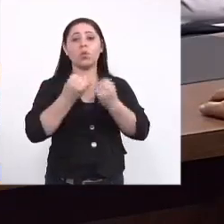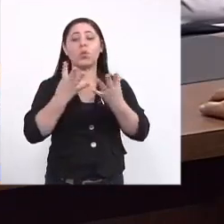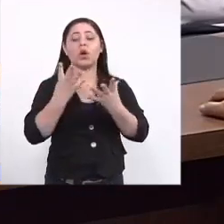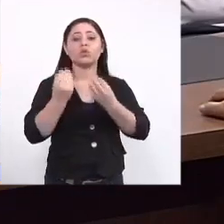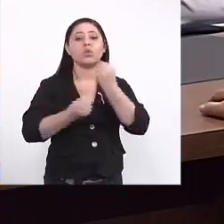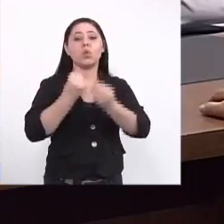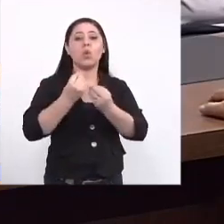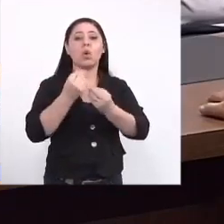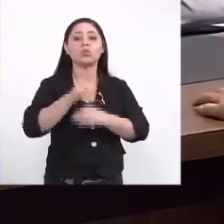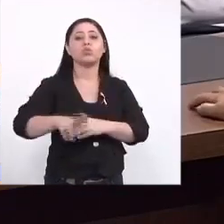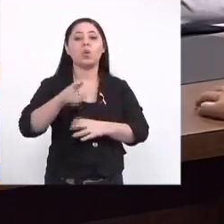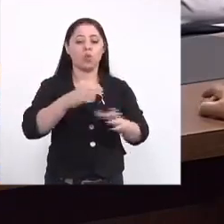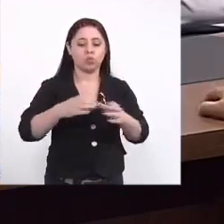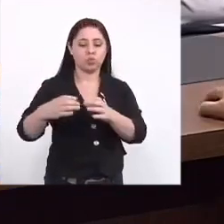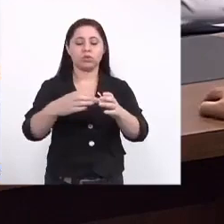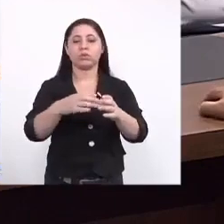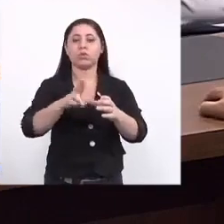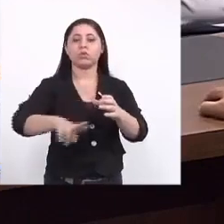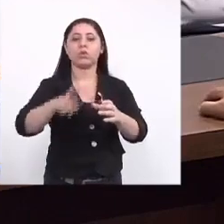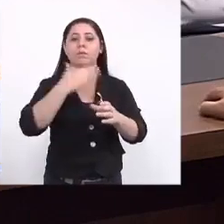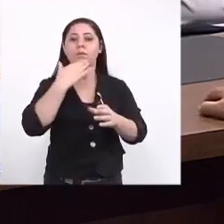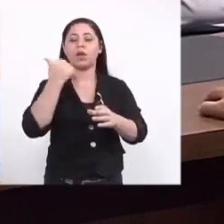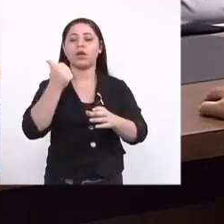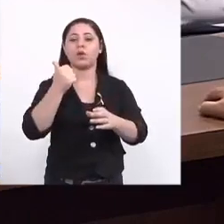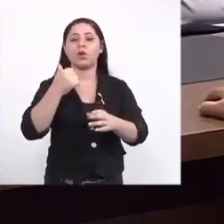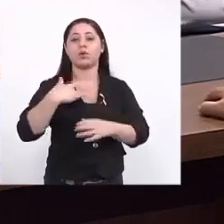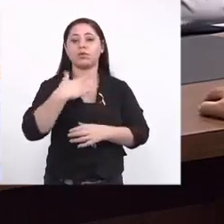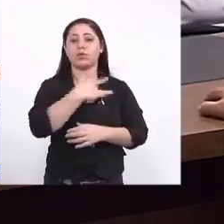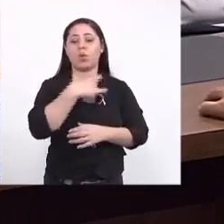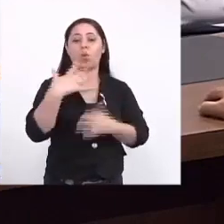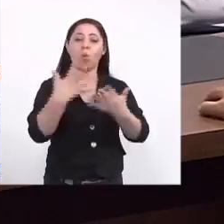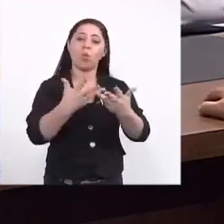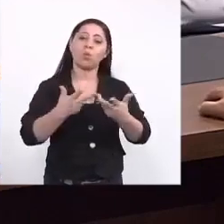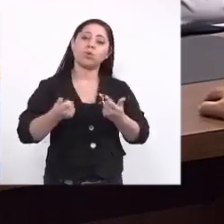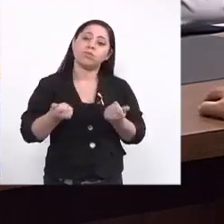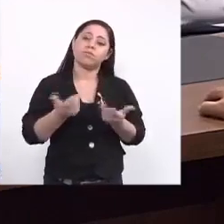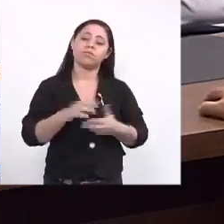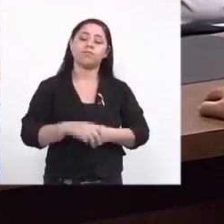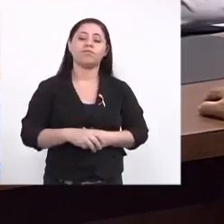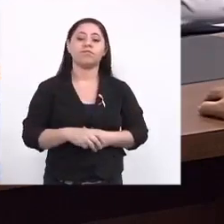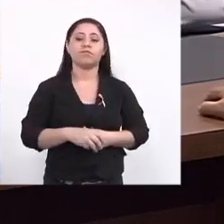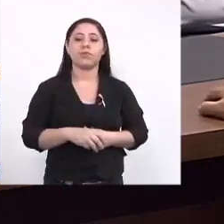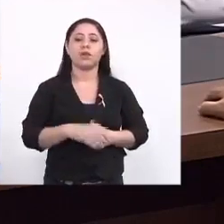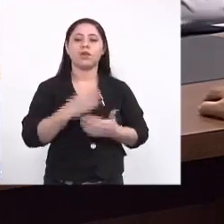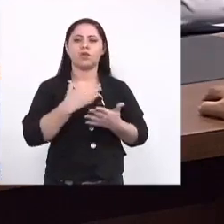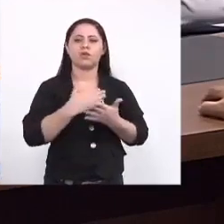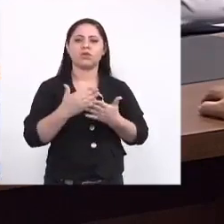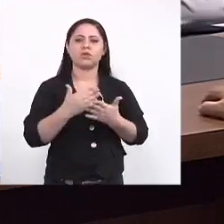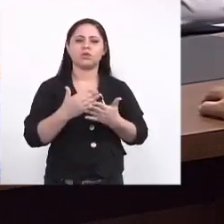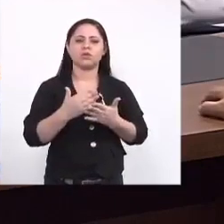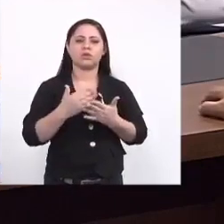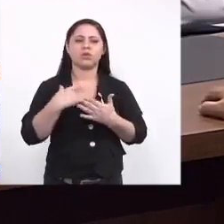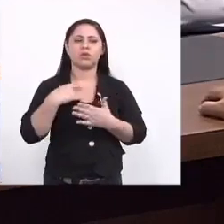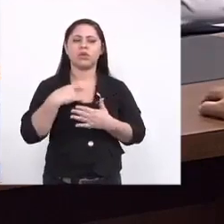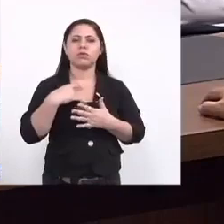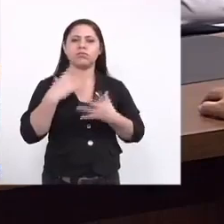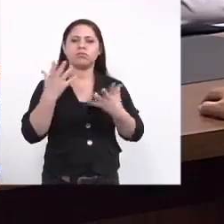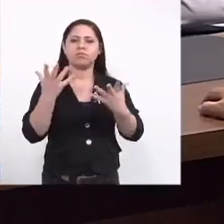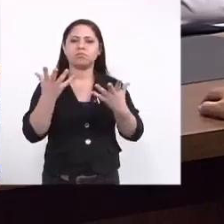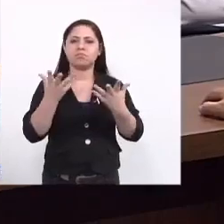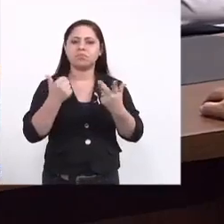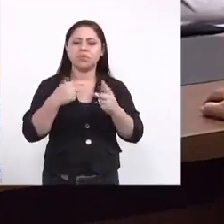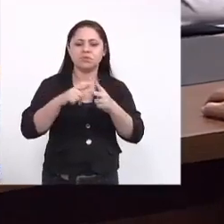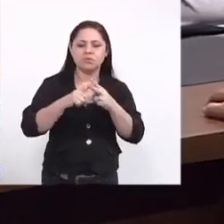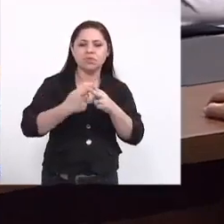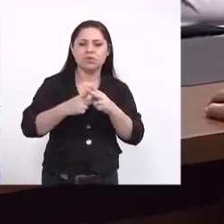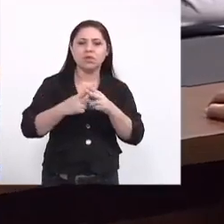aplicabilidades dessa ferramenta na melhora da qualidade de saúde pública e bom eu conversei muito acabei me interessando pela ferramenta